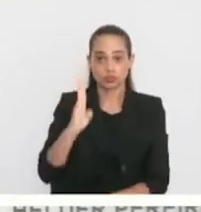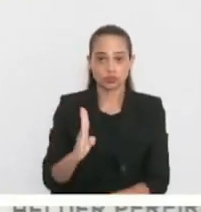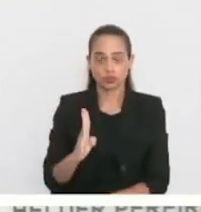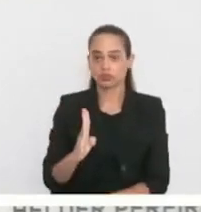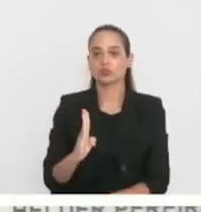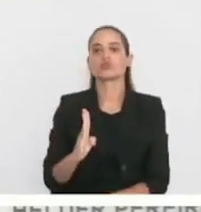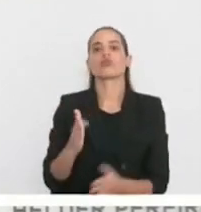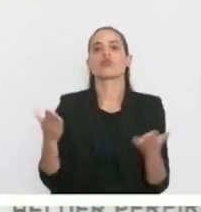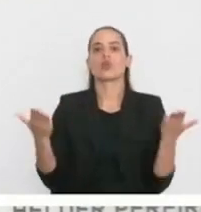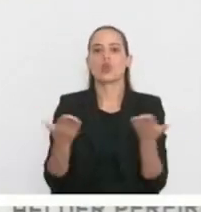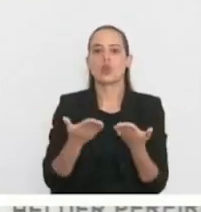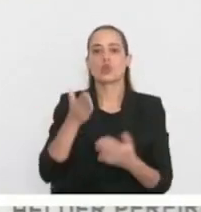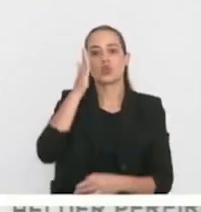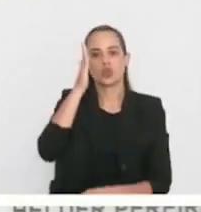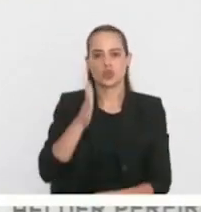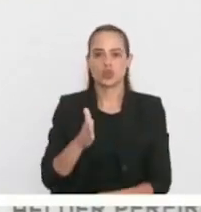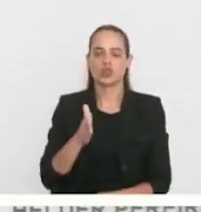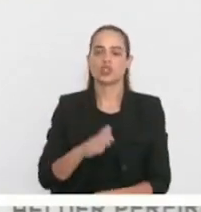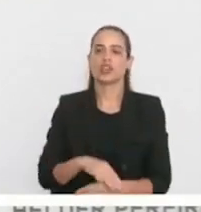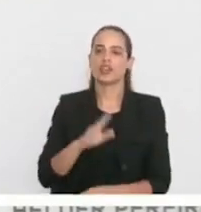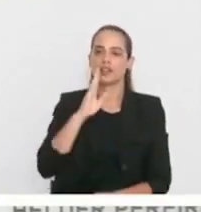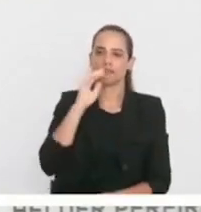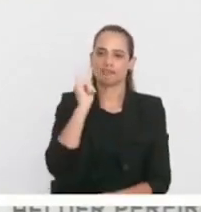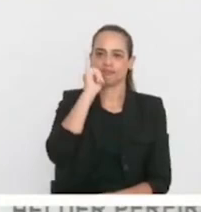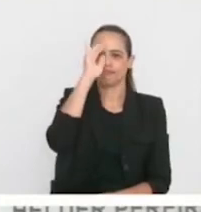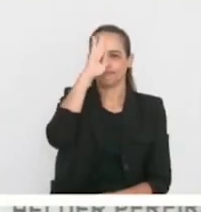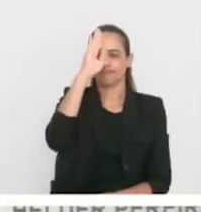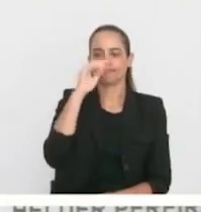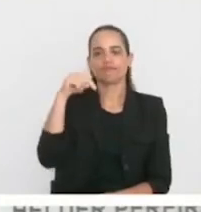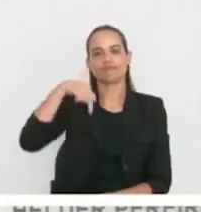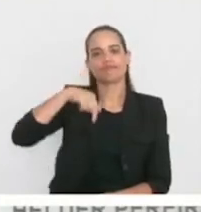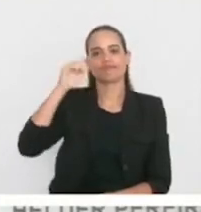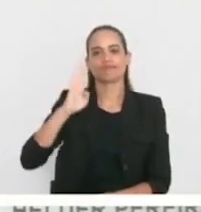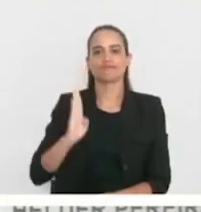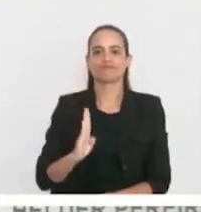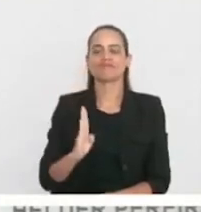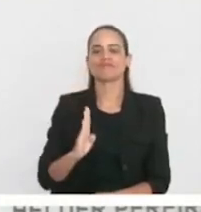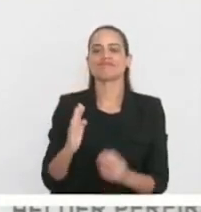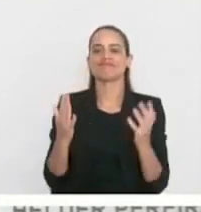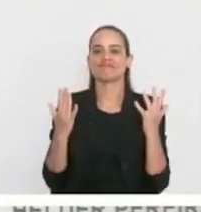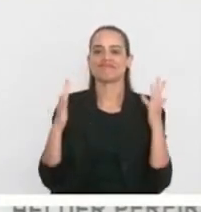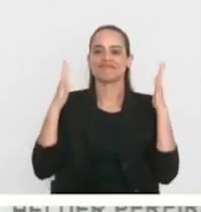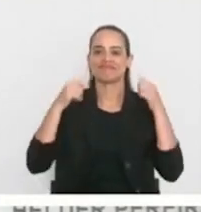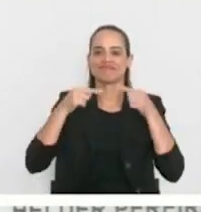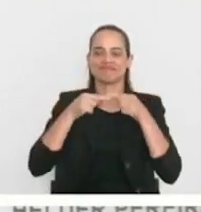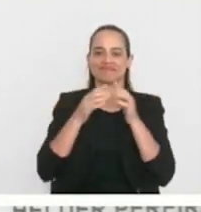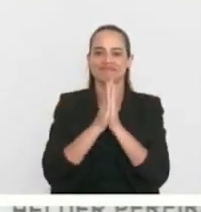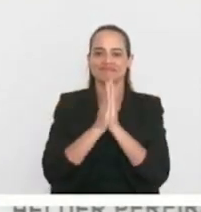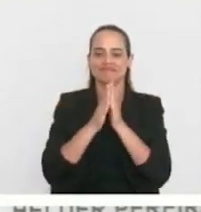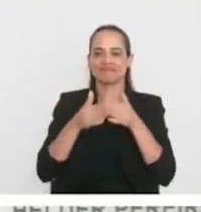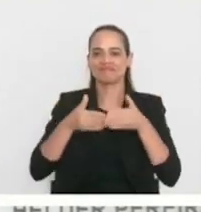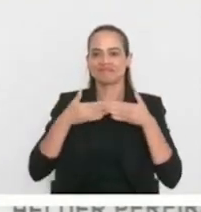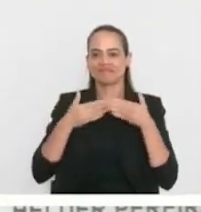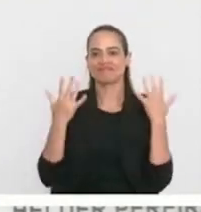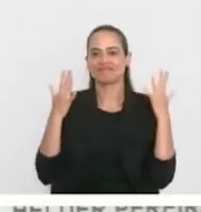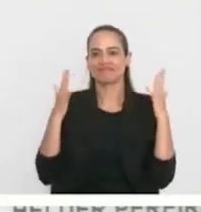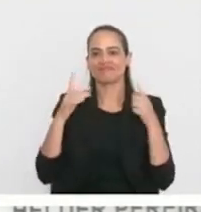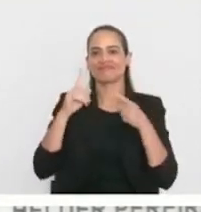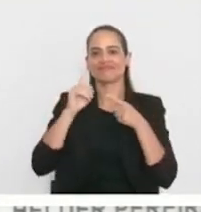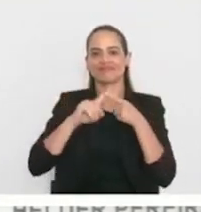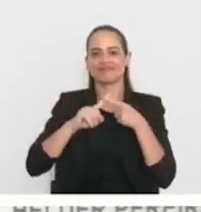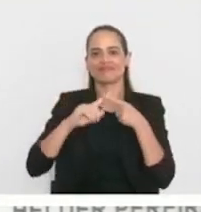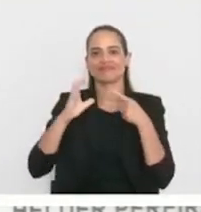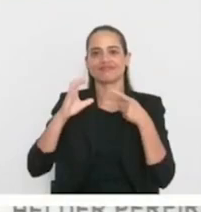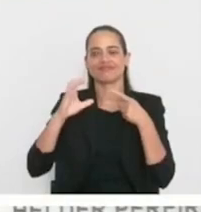o presente e também o futuro do Brasil. Gostaria aí de uma salva de palmas aí para o Ivanzinho, o Enzo, Davi Luca